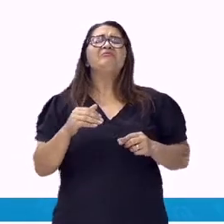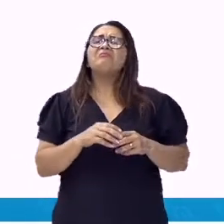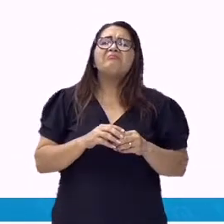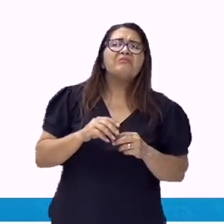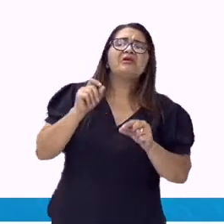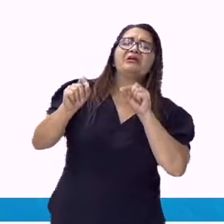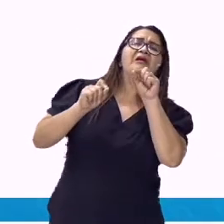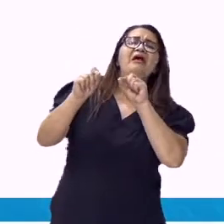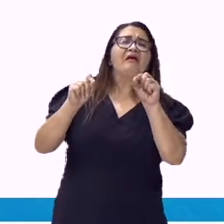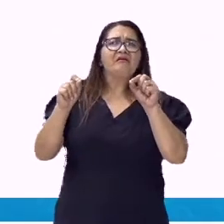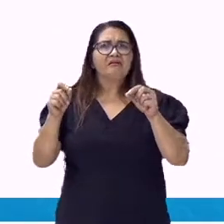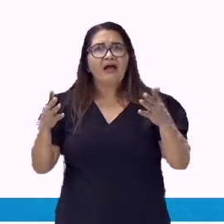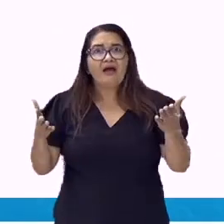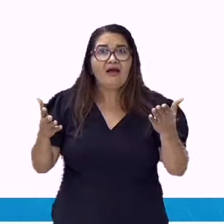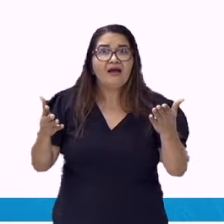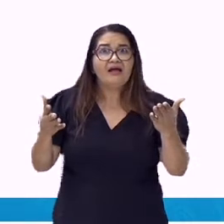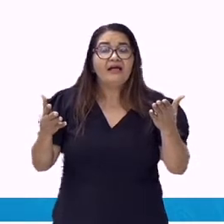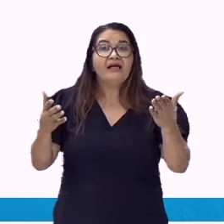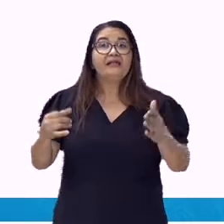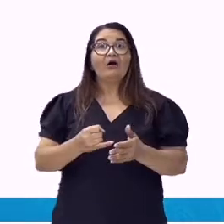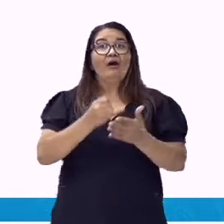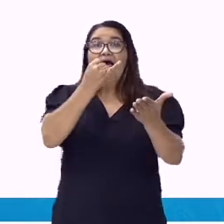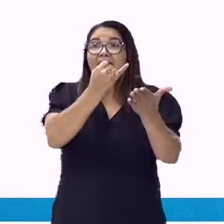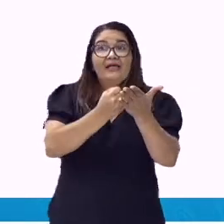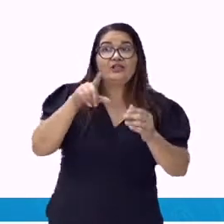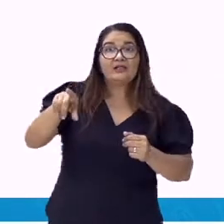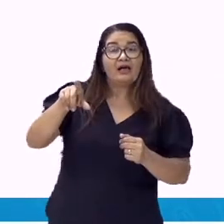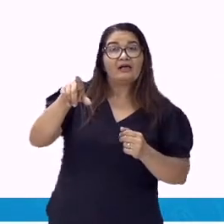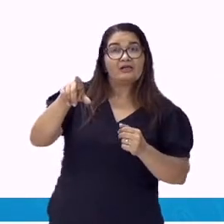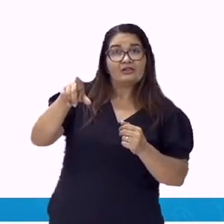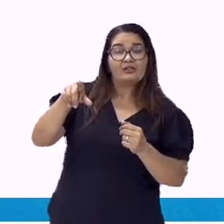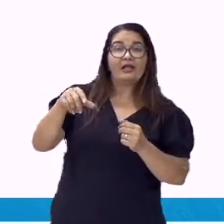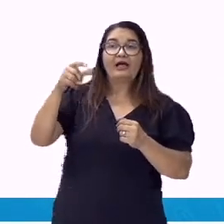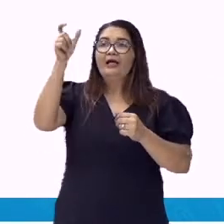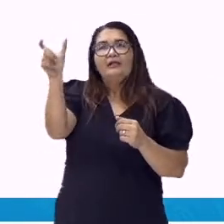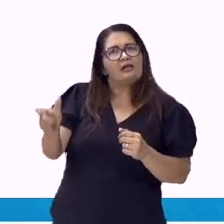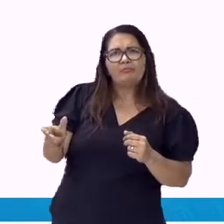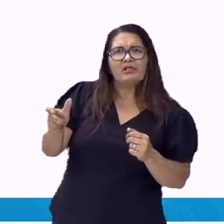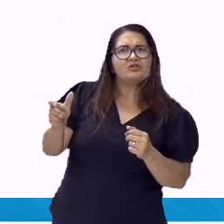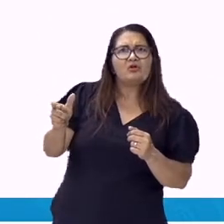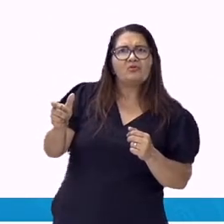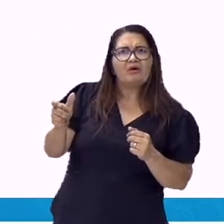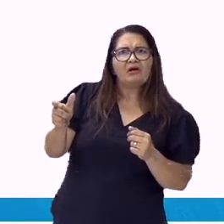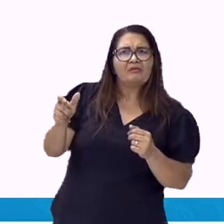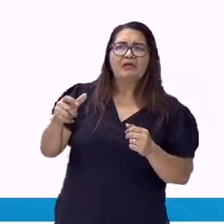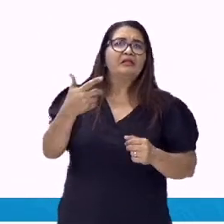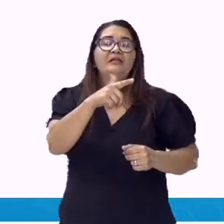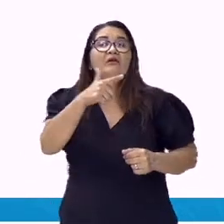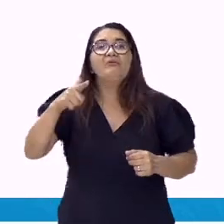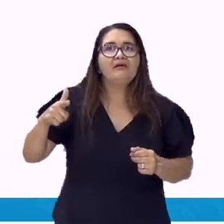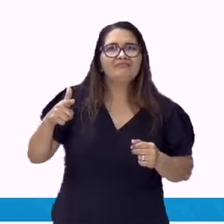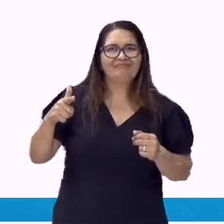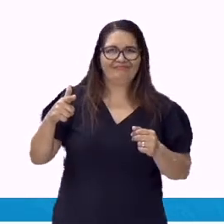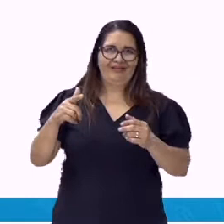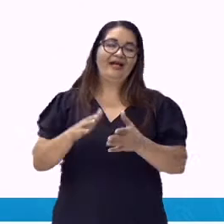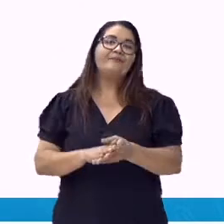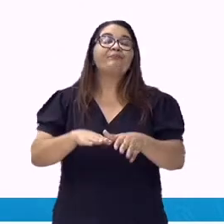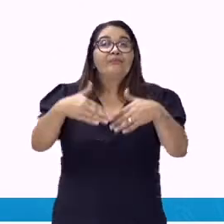A identidade dessa pessoa é desconhecida ou você não quer deixar claro quem ela é. Exemplo,